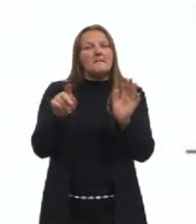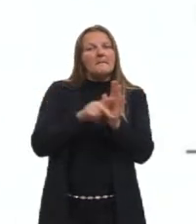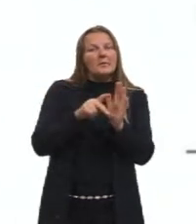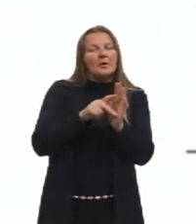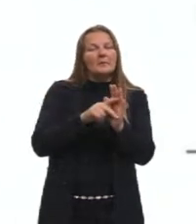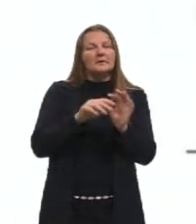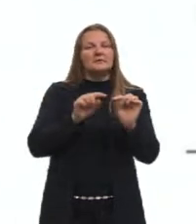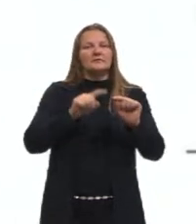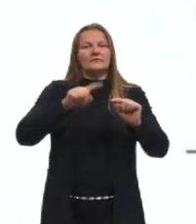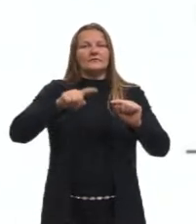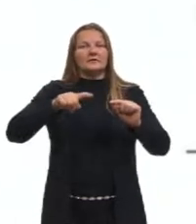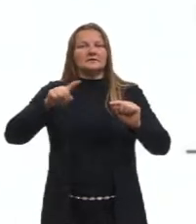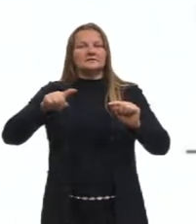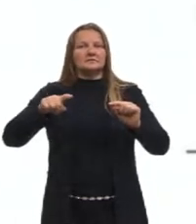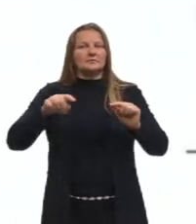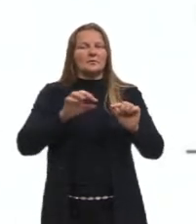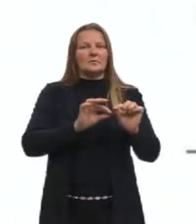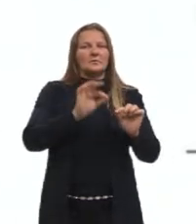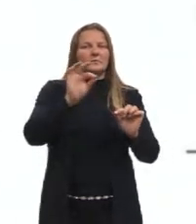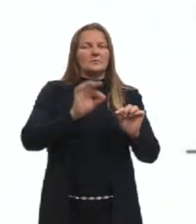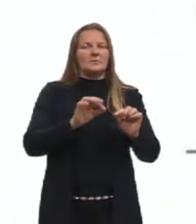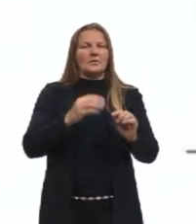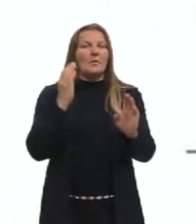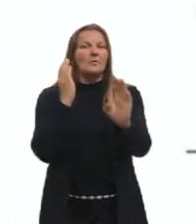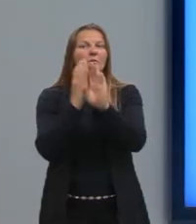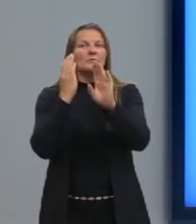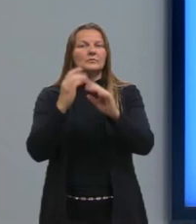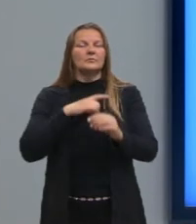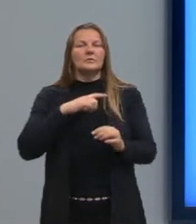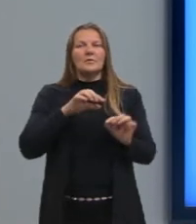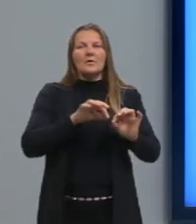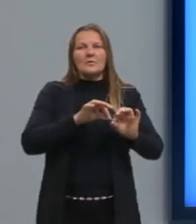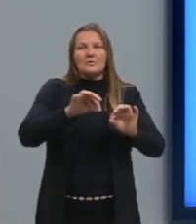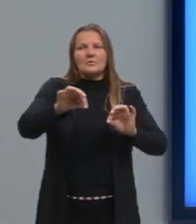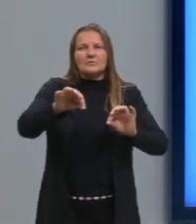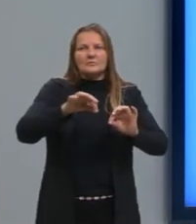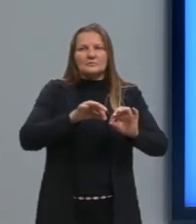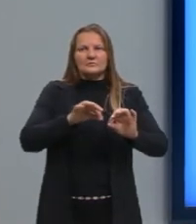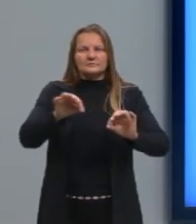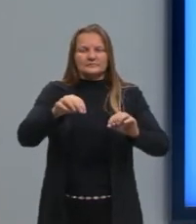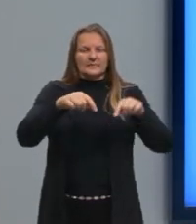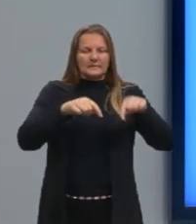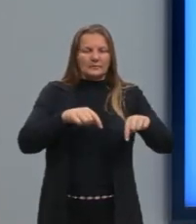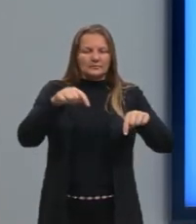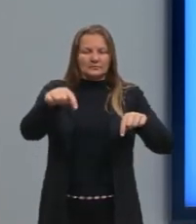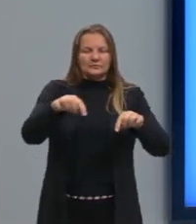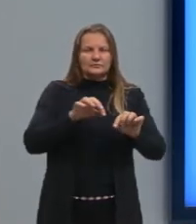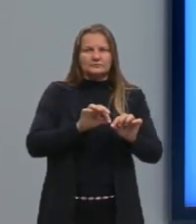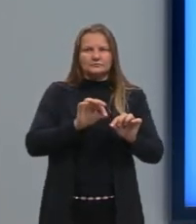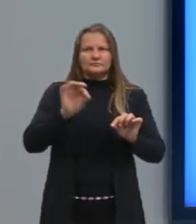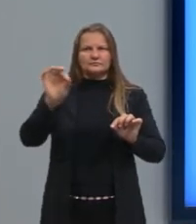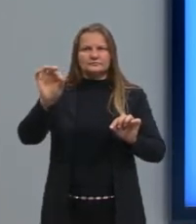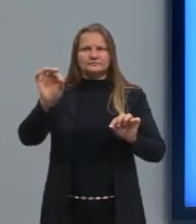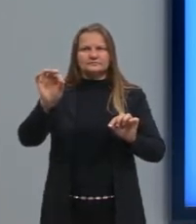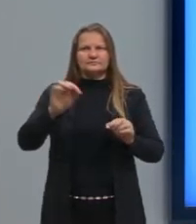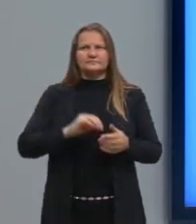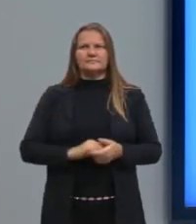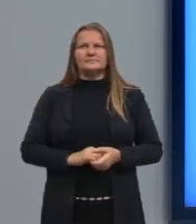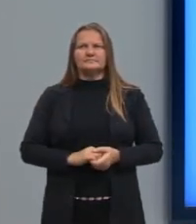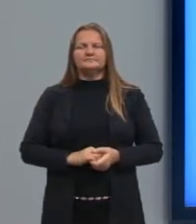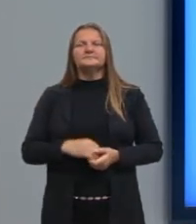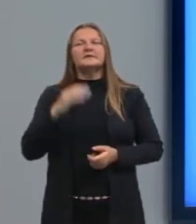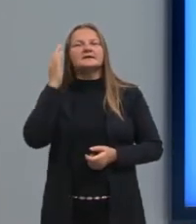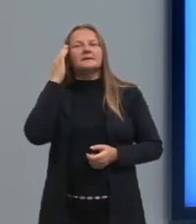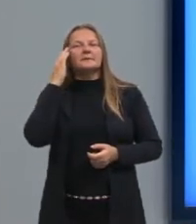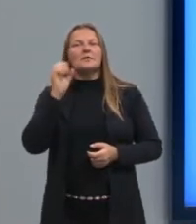variações. Então, para descobrir qual é a distância entre dois pontos, eu preciso saber